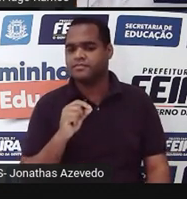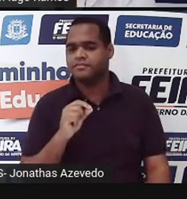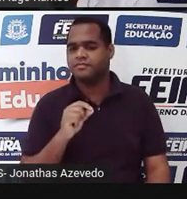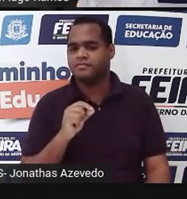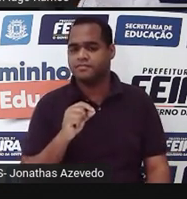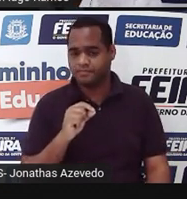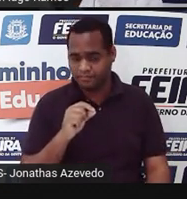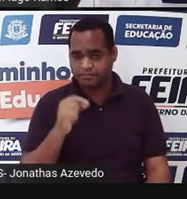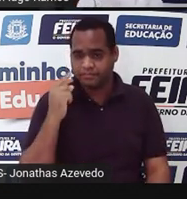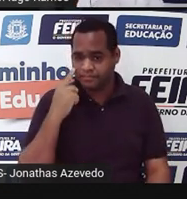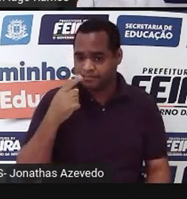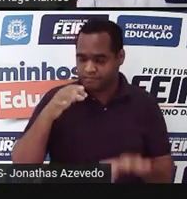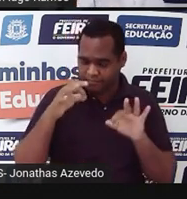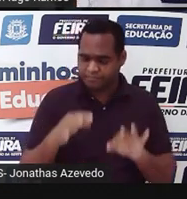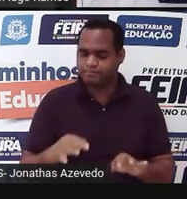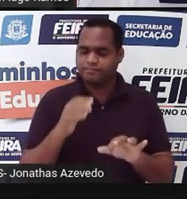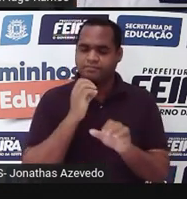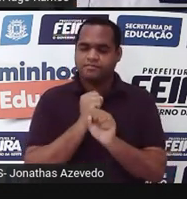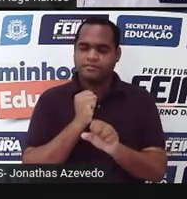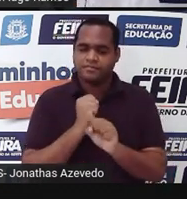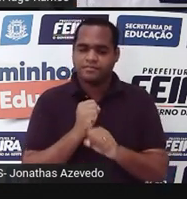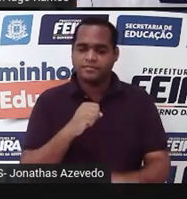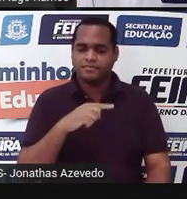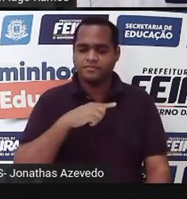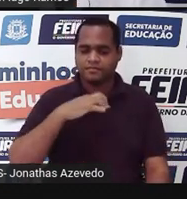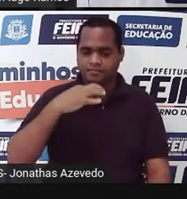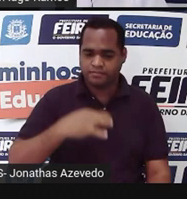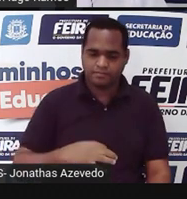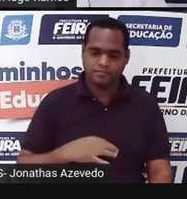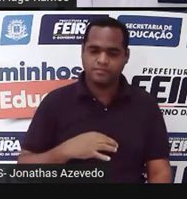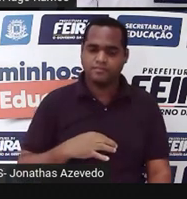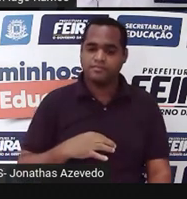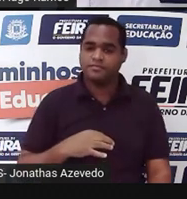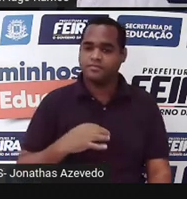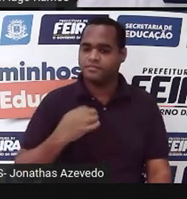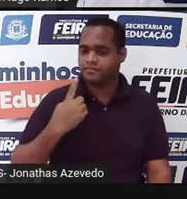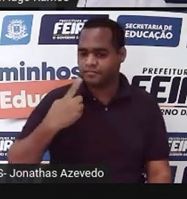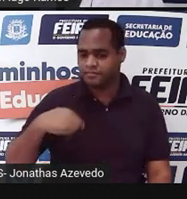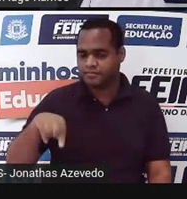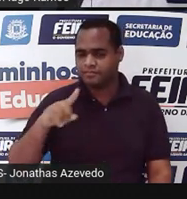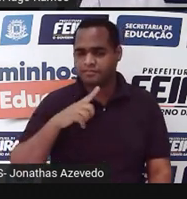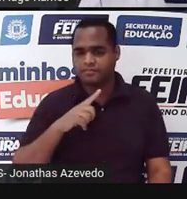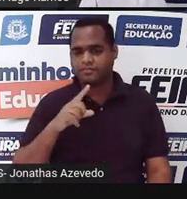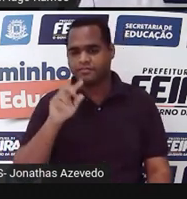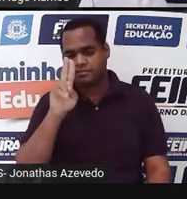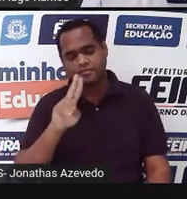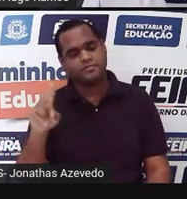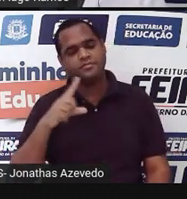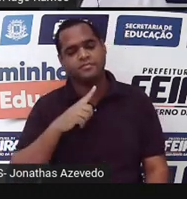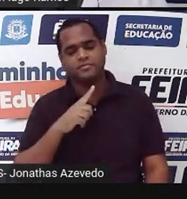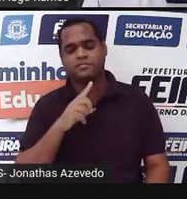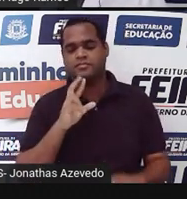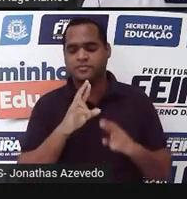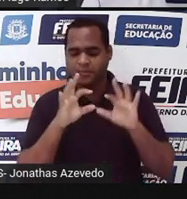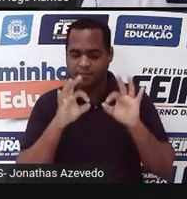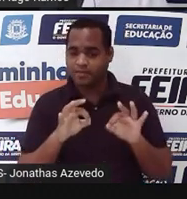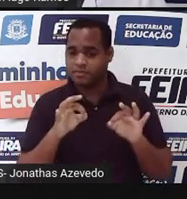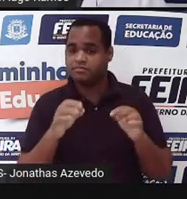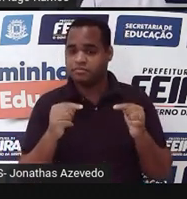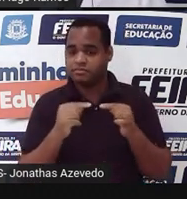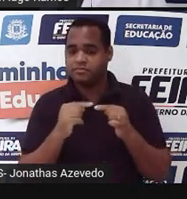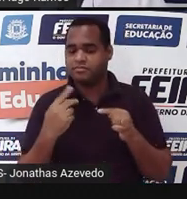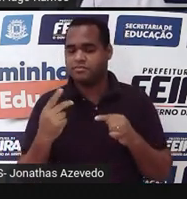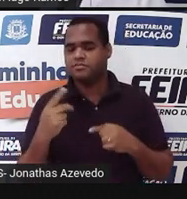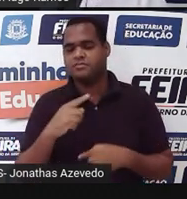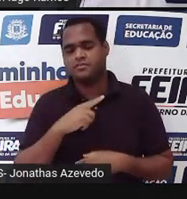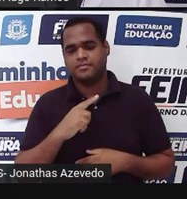certinho. Só que esse cálculo é o cálculo que a gente não deve usar para resolver a situação. Tá